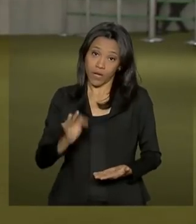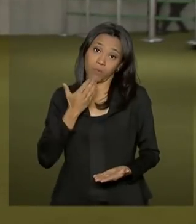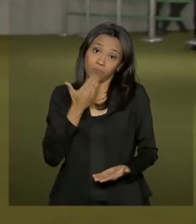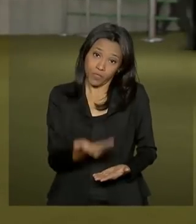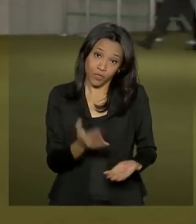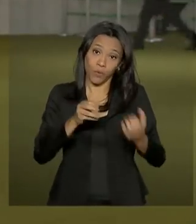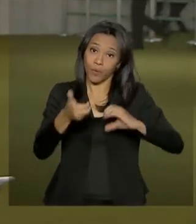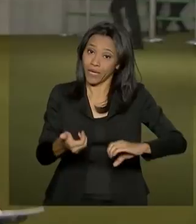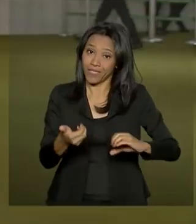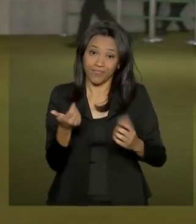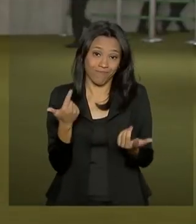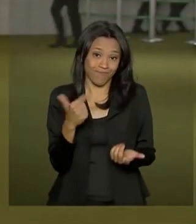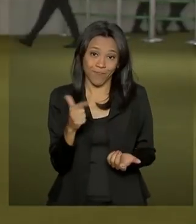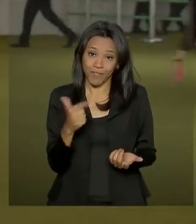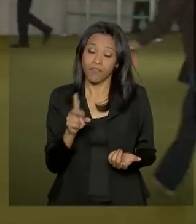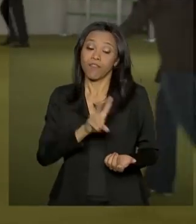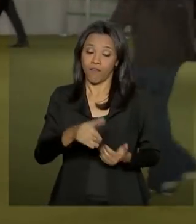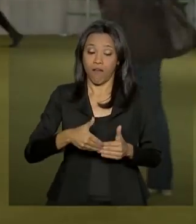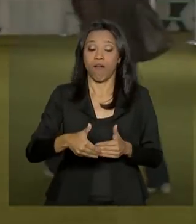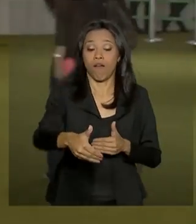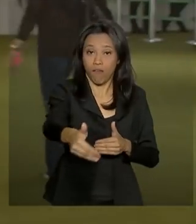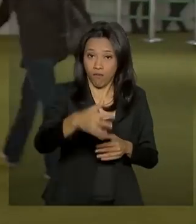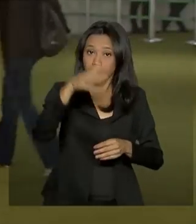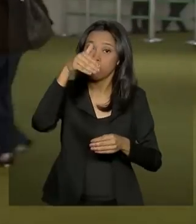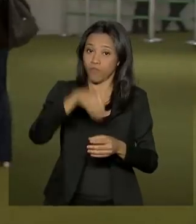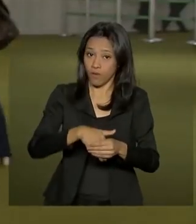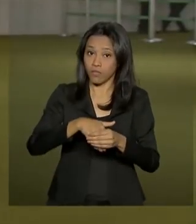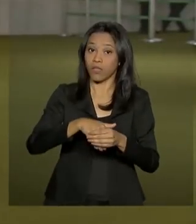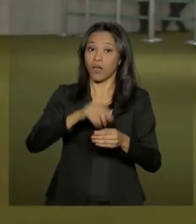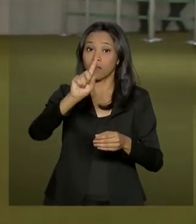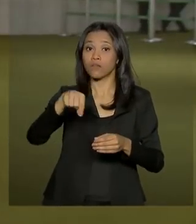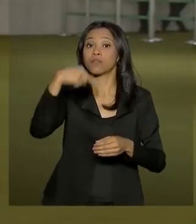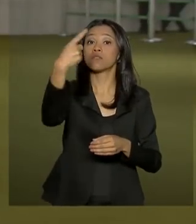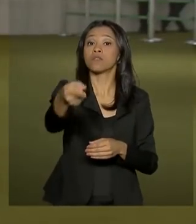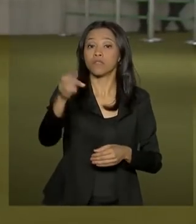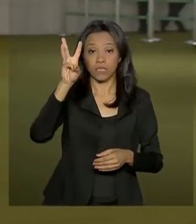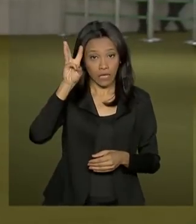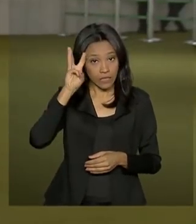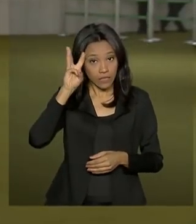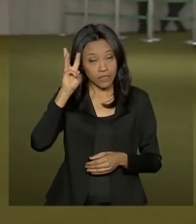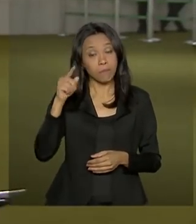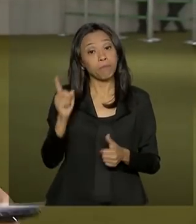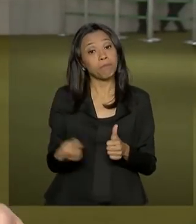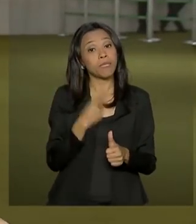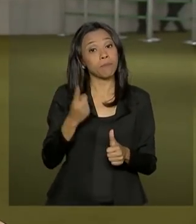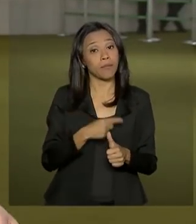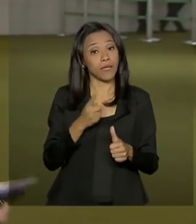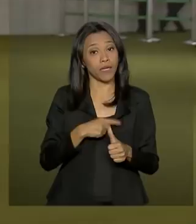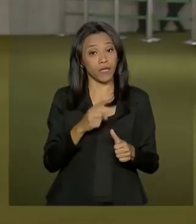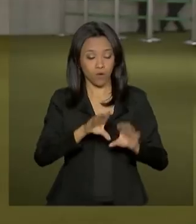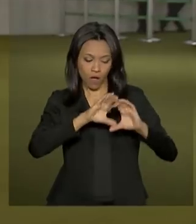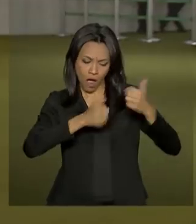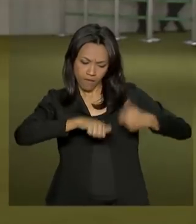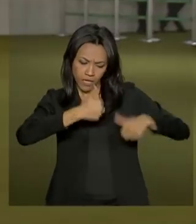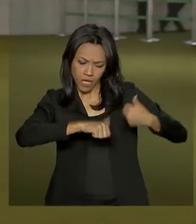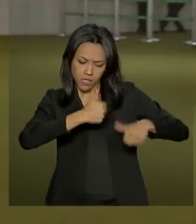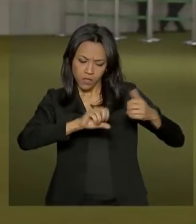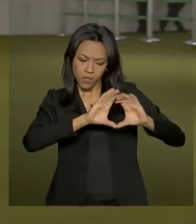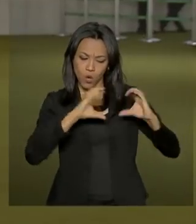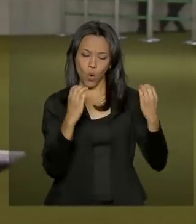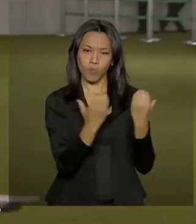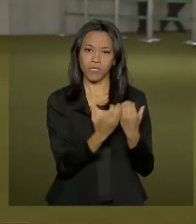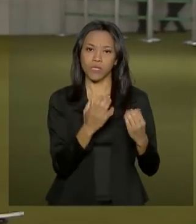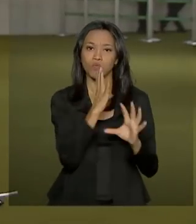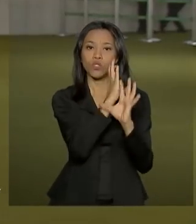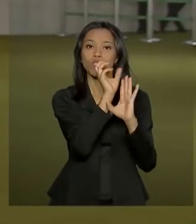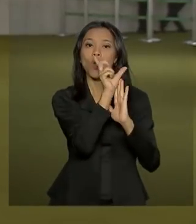Congresso, por isso esse assunto vai ser votado na próxima terça-feira. Lembrando que precisa passar na comissão mista de orçamento e também